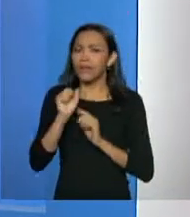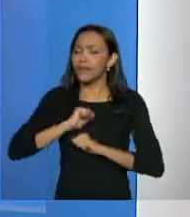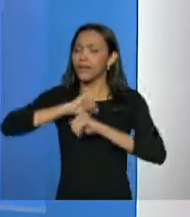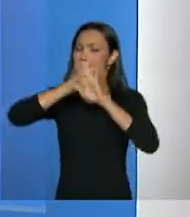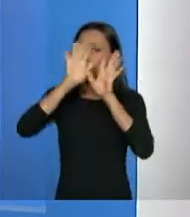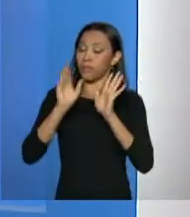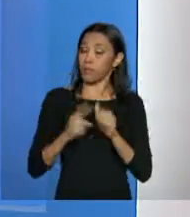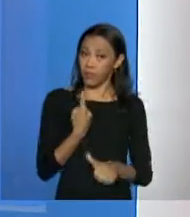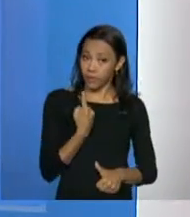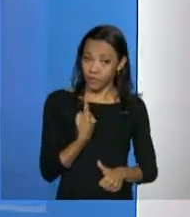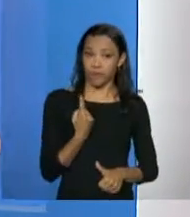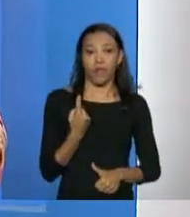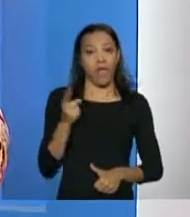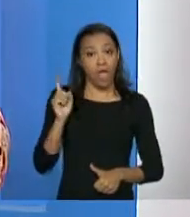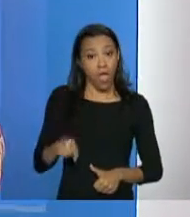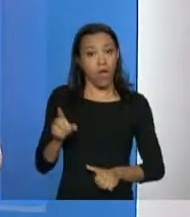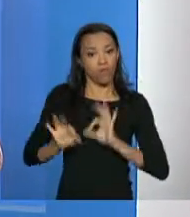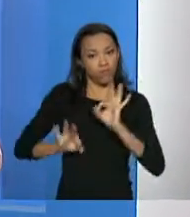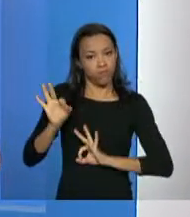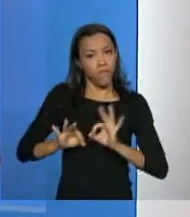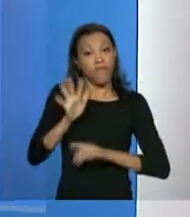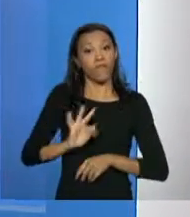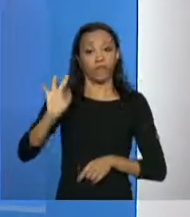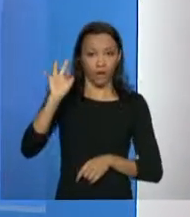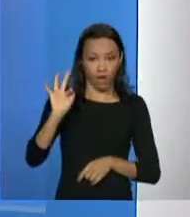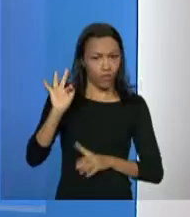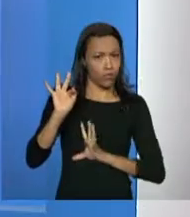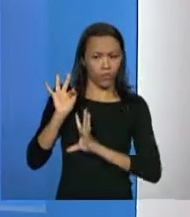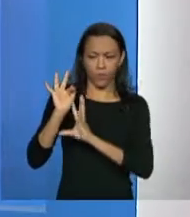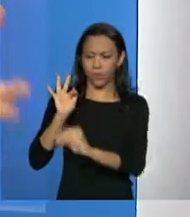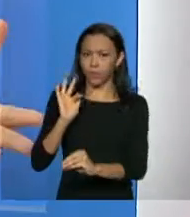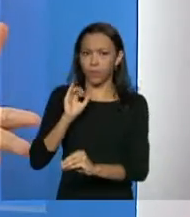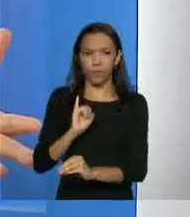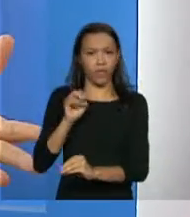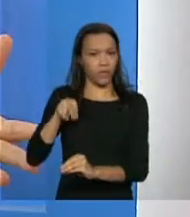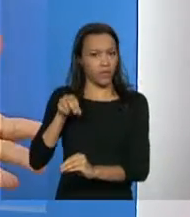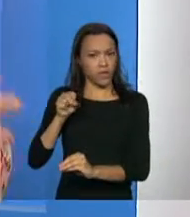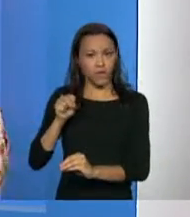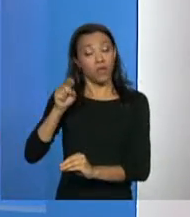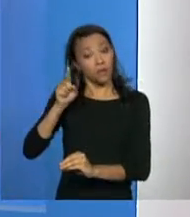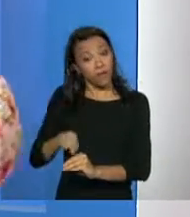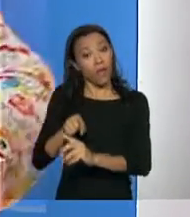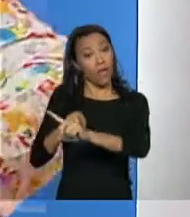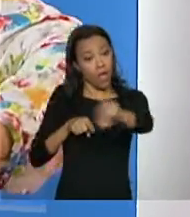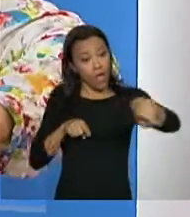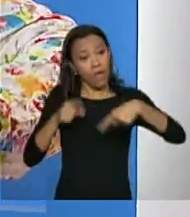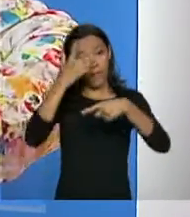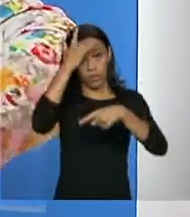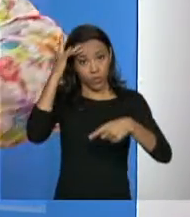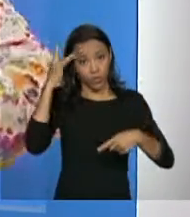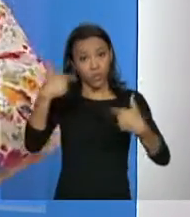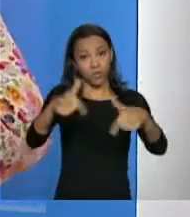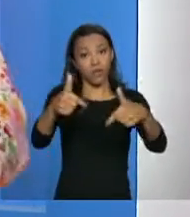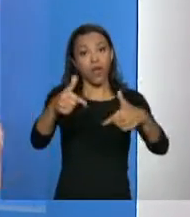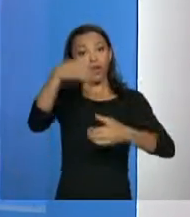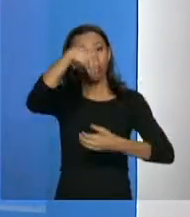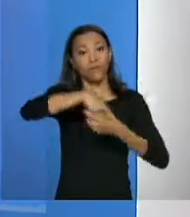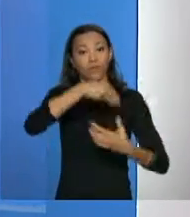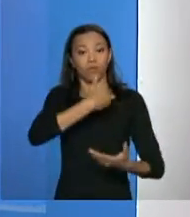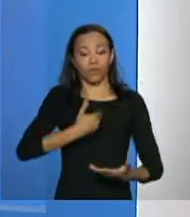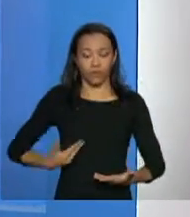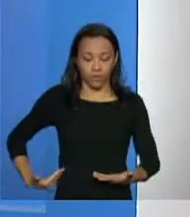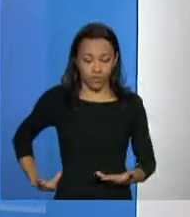é, primeiro, é uma estrutura federal, o INSS é todo federal até a ponta, então são servidores públicos, eles já têm, né, por função